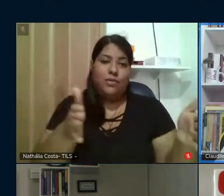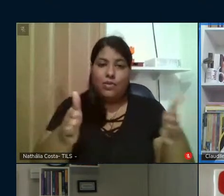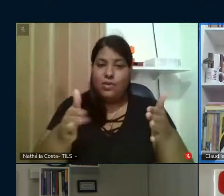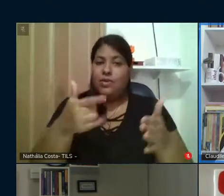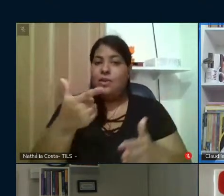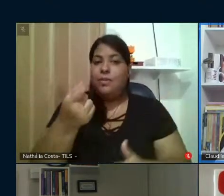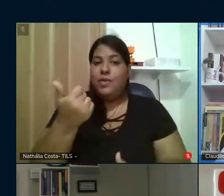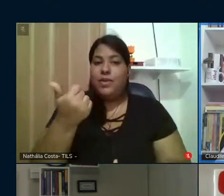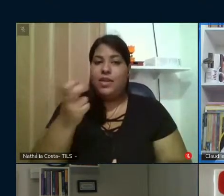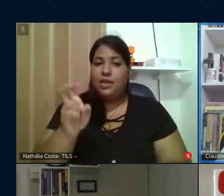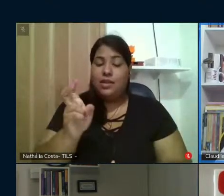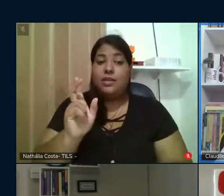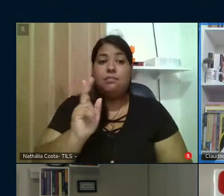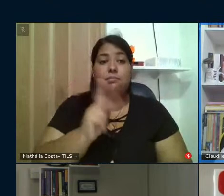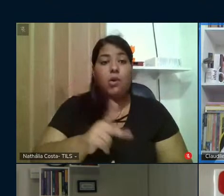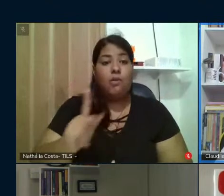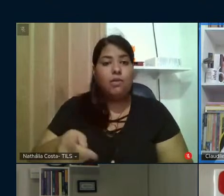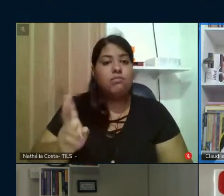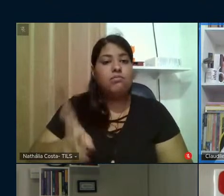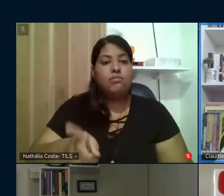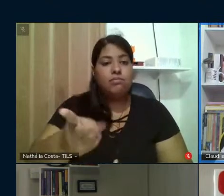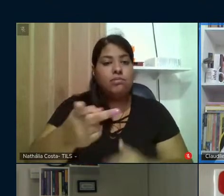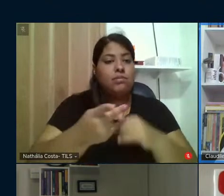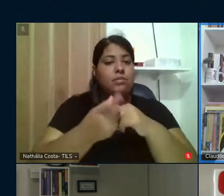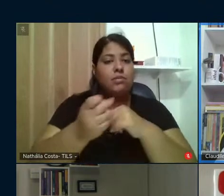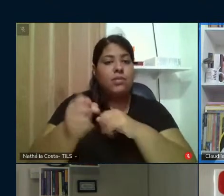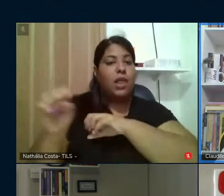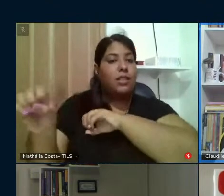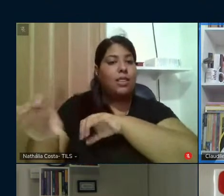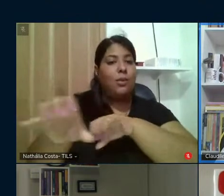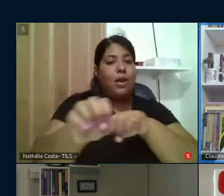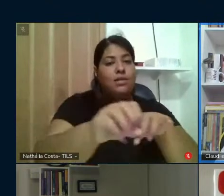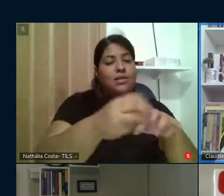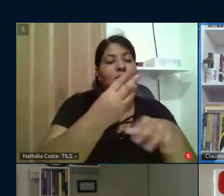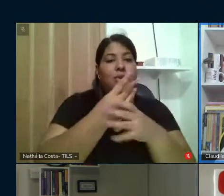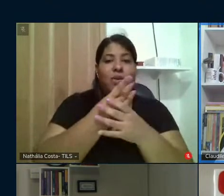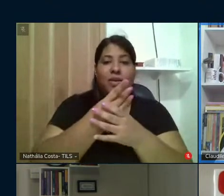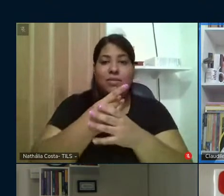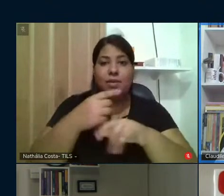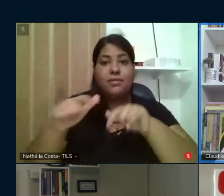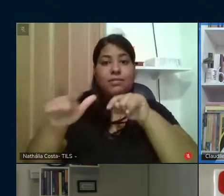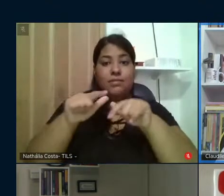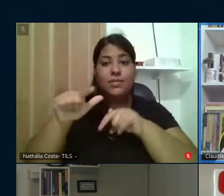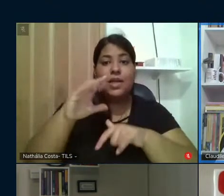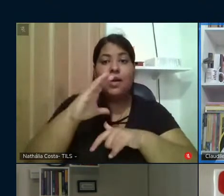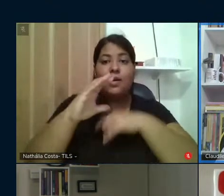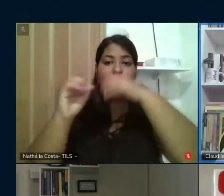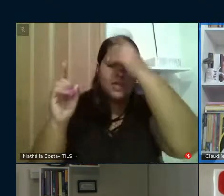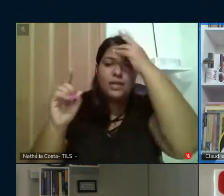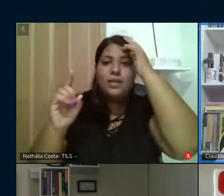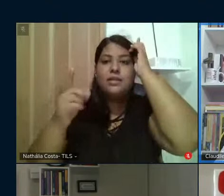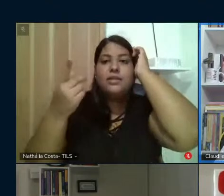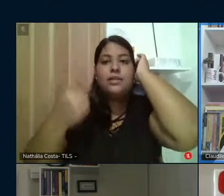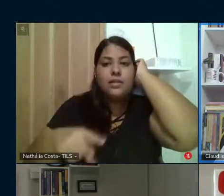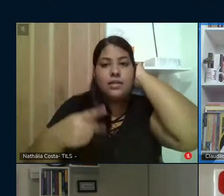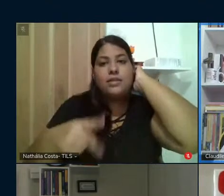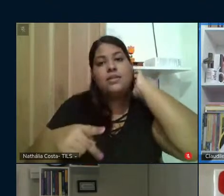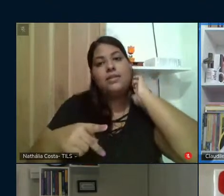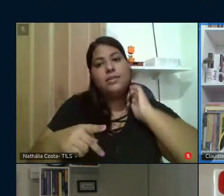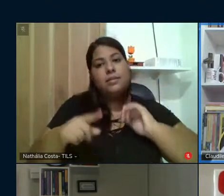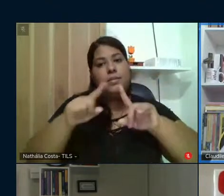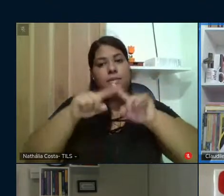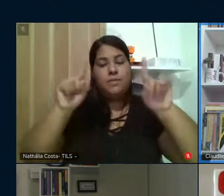professor permanente do Programa de Pós-Graduação em Educação da UFPE, exerceu a coordenação deste programa entre